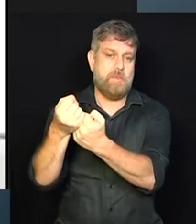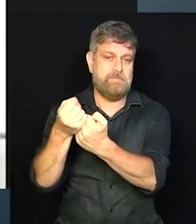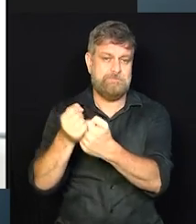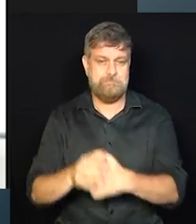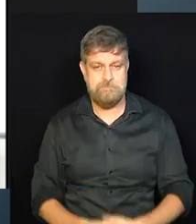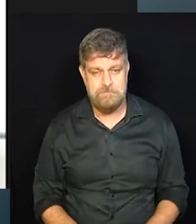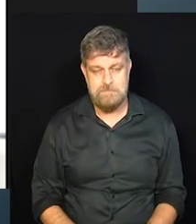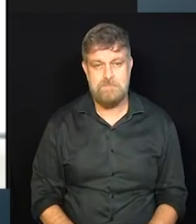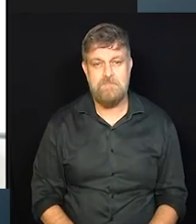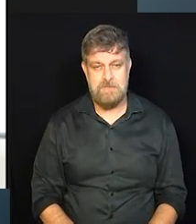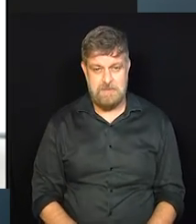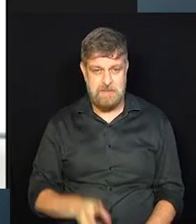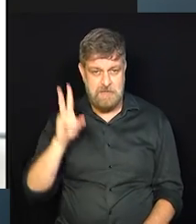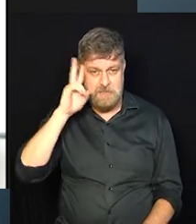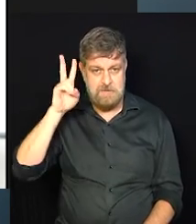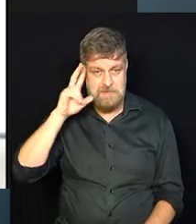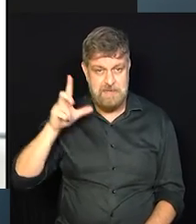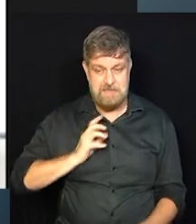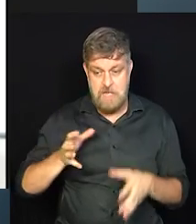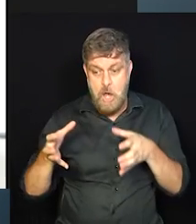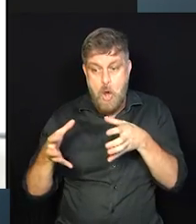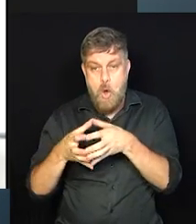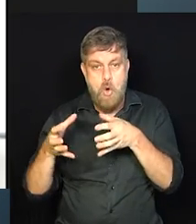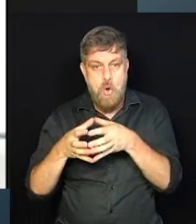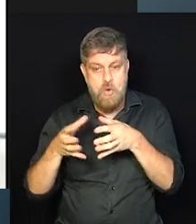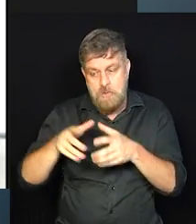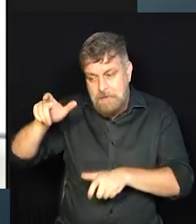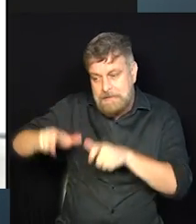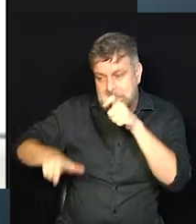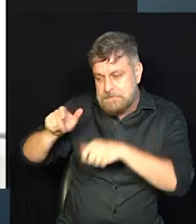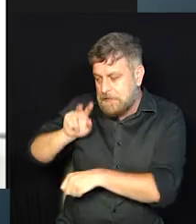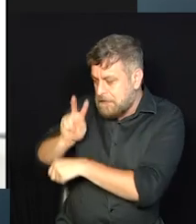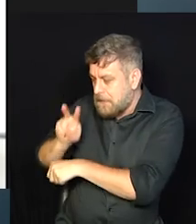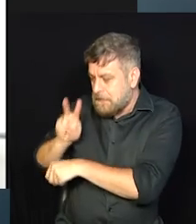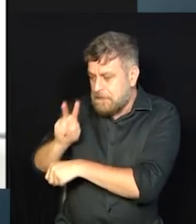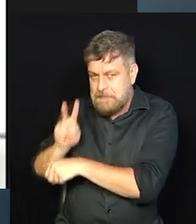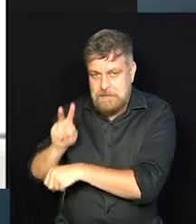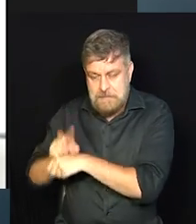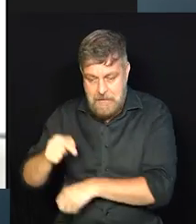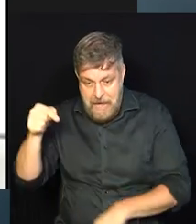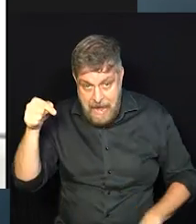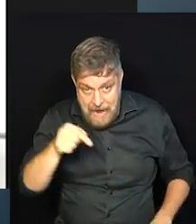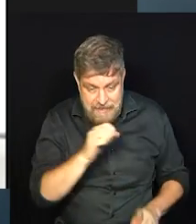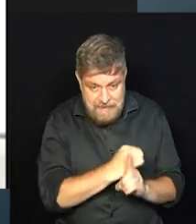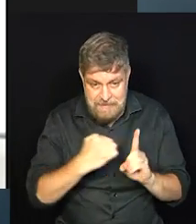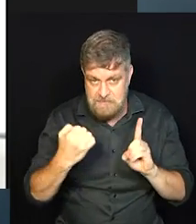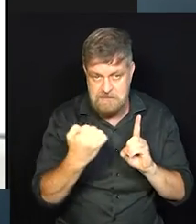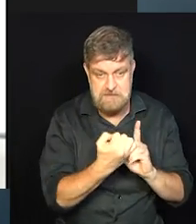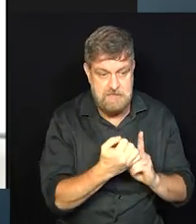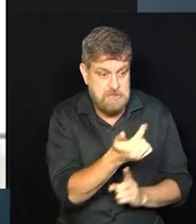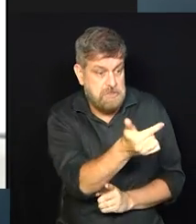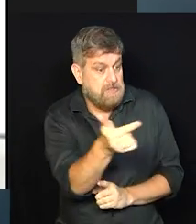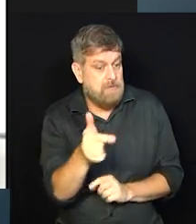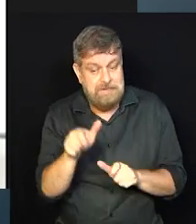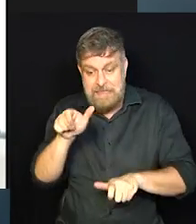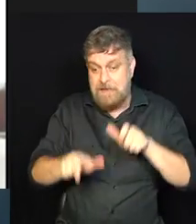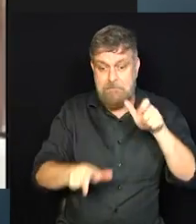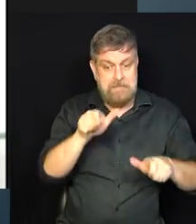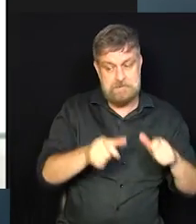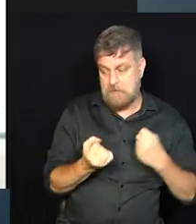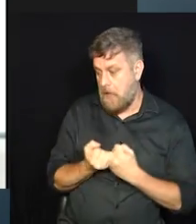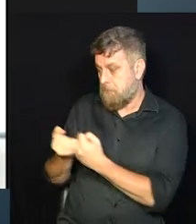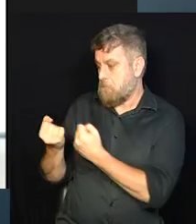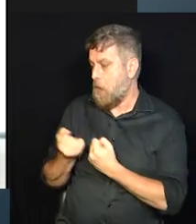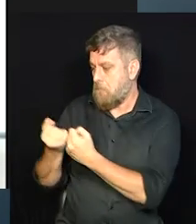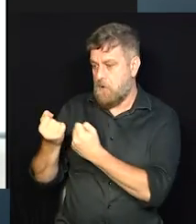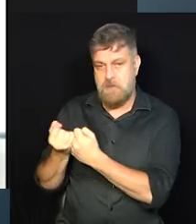velha história de precisa-se de uma aldeia inteira para criar uma criança não é vivida aqui na nossa sociedade, né? Então essa mulher